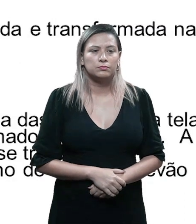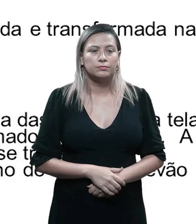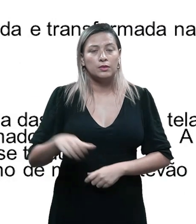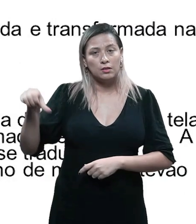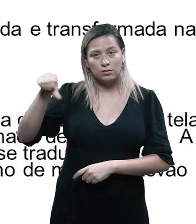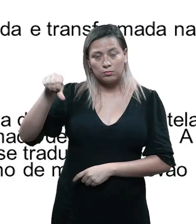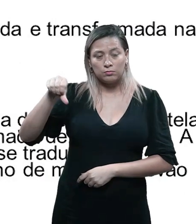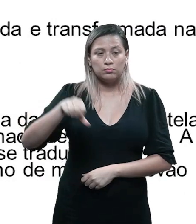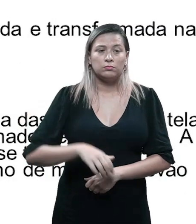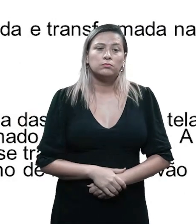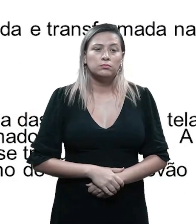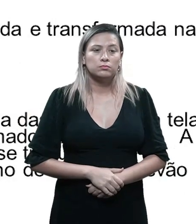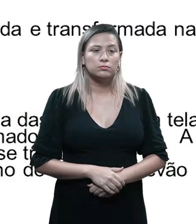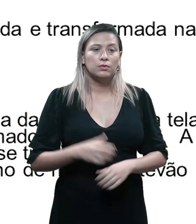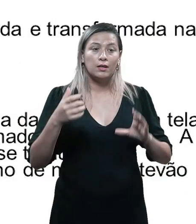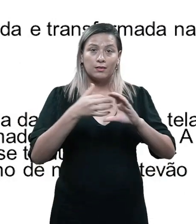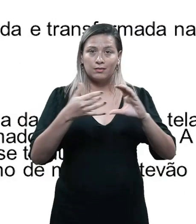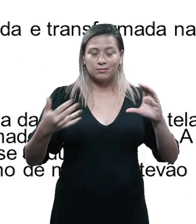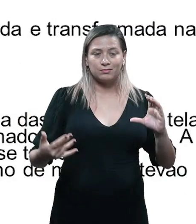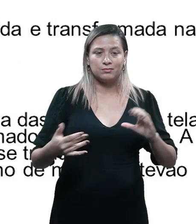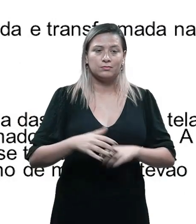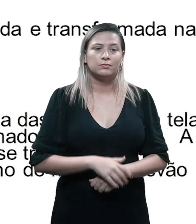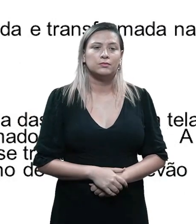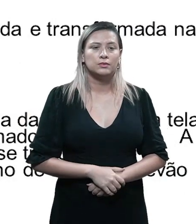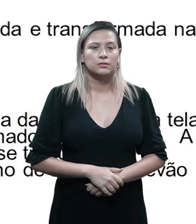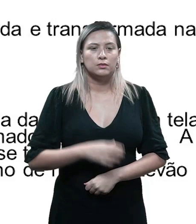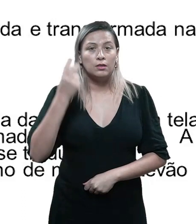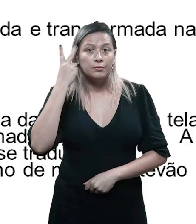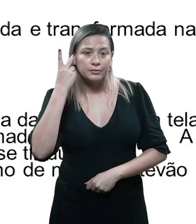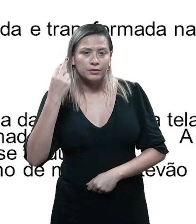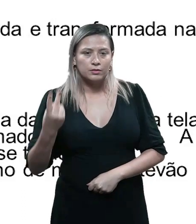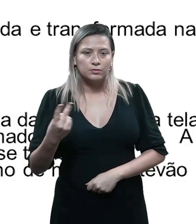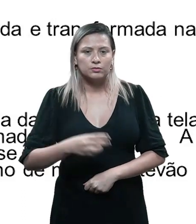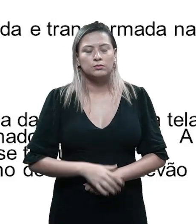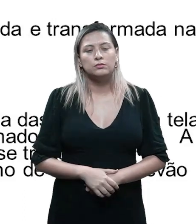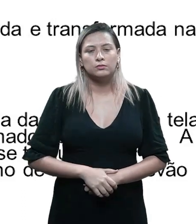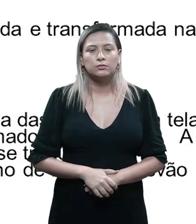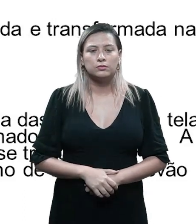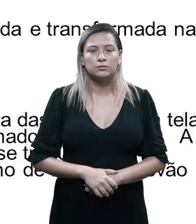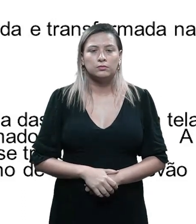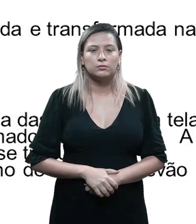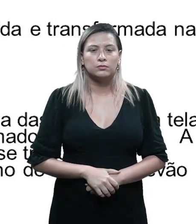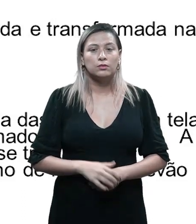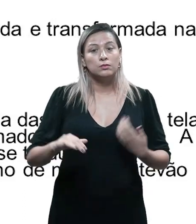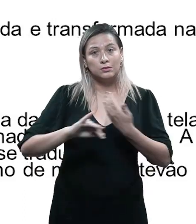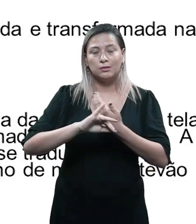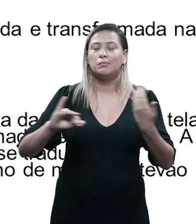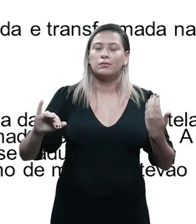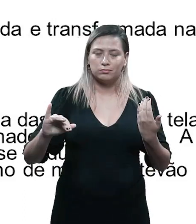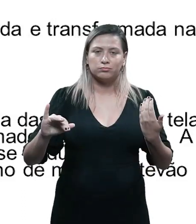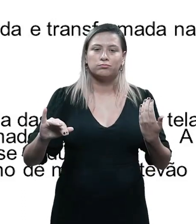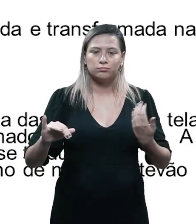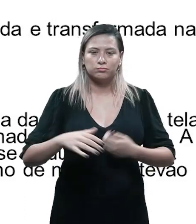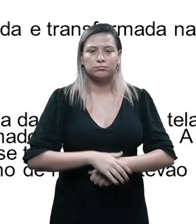A nona ferramenta é a caracterização. Então a caracterização e a história são